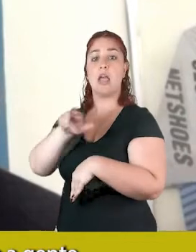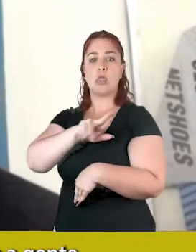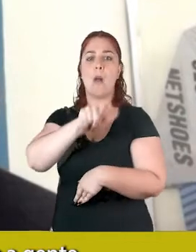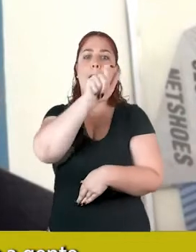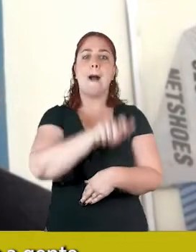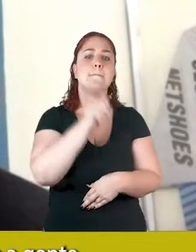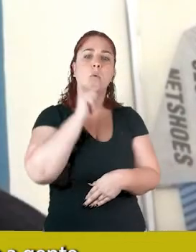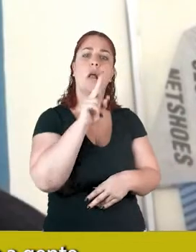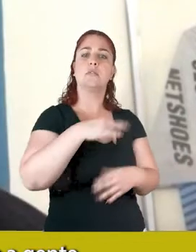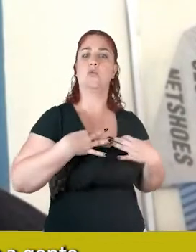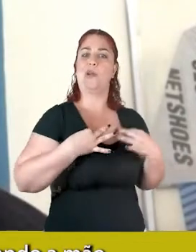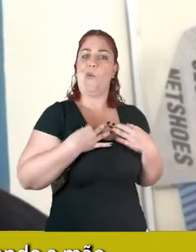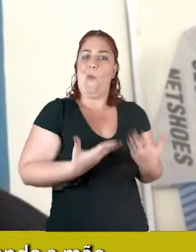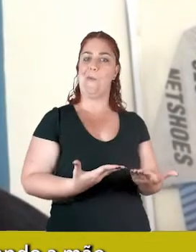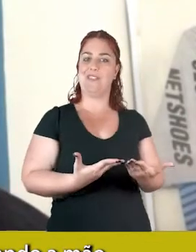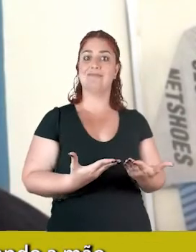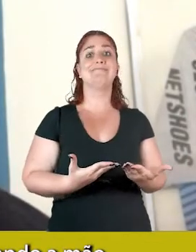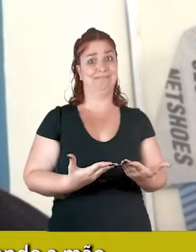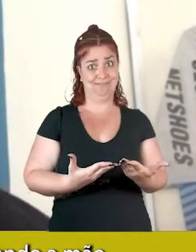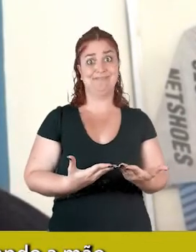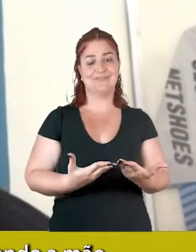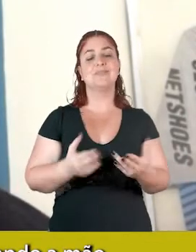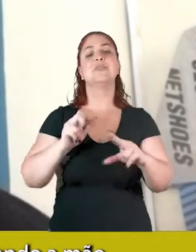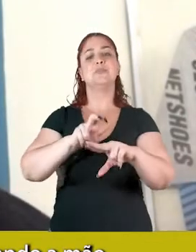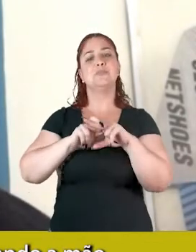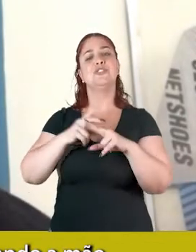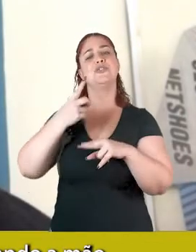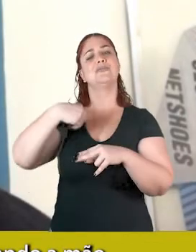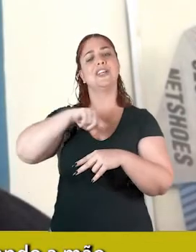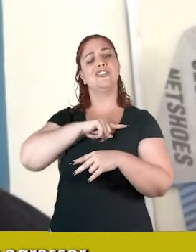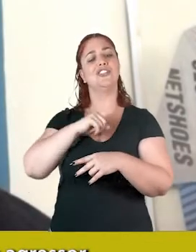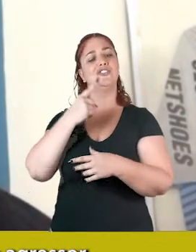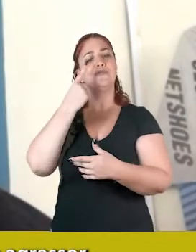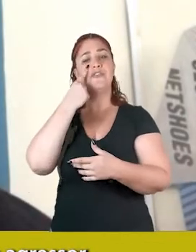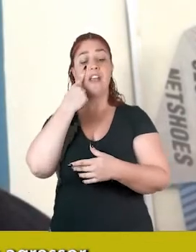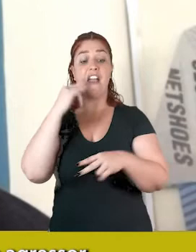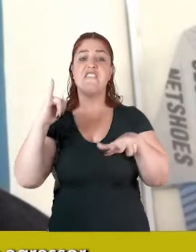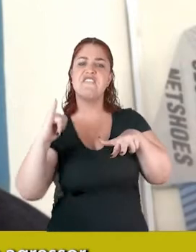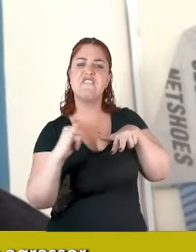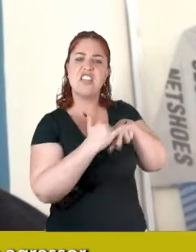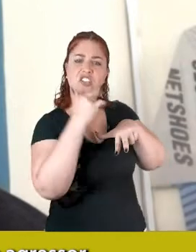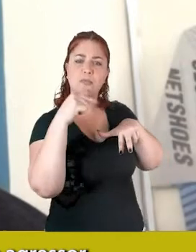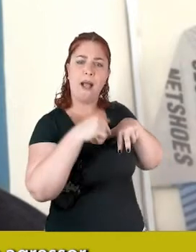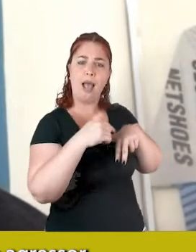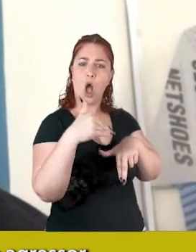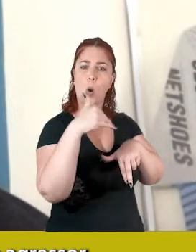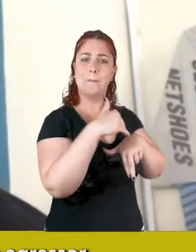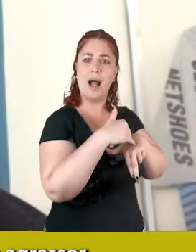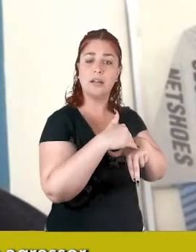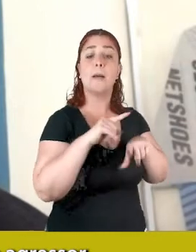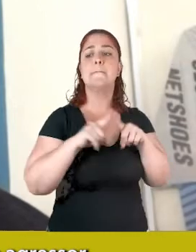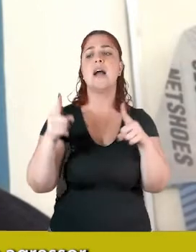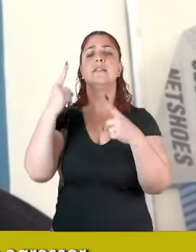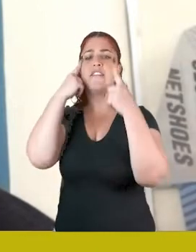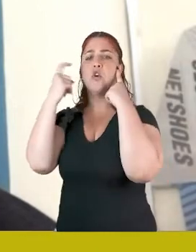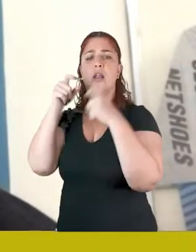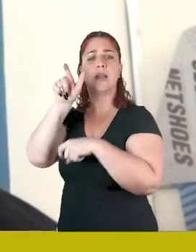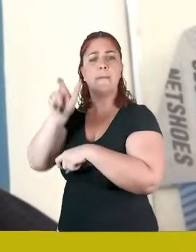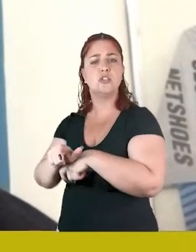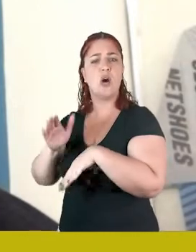que a gente muitas vezes vai pesando a mão na vítima e aliviando para o agressor.